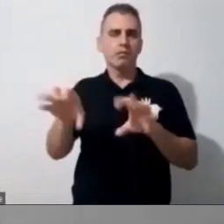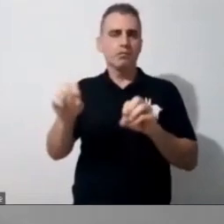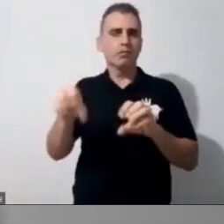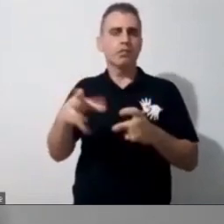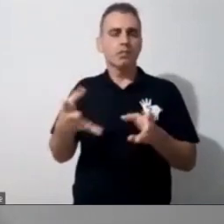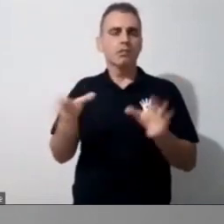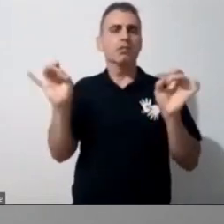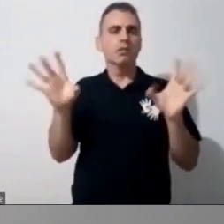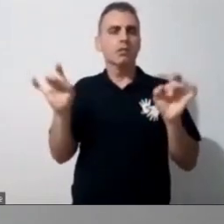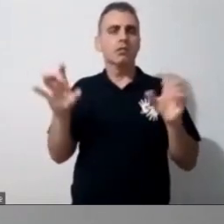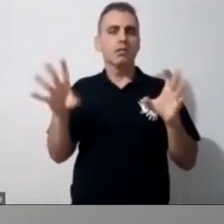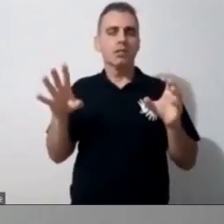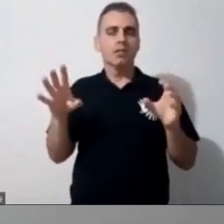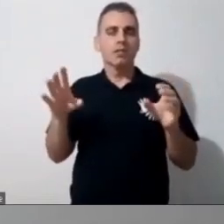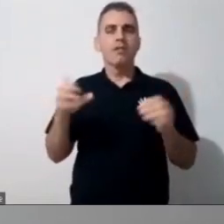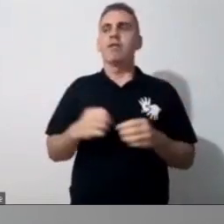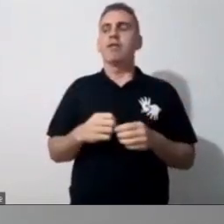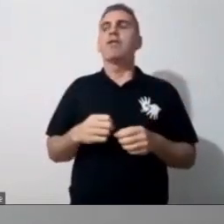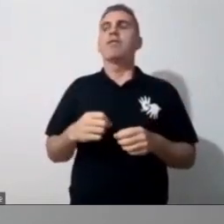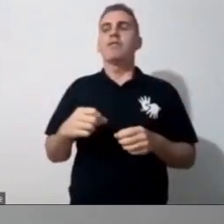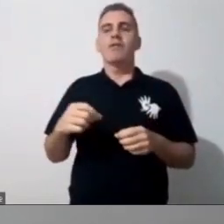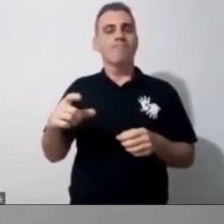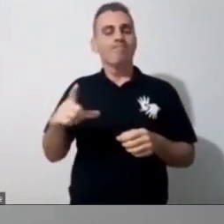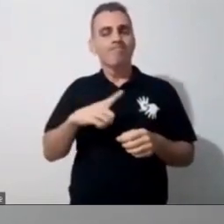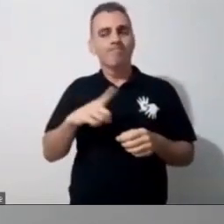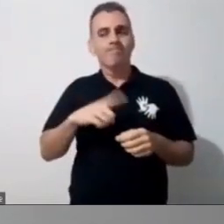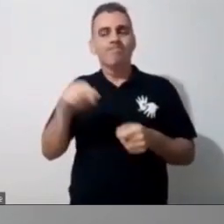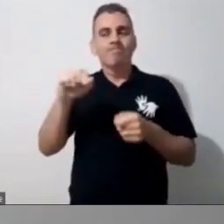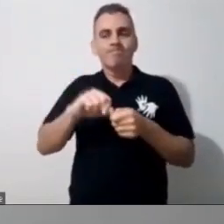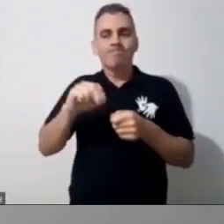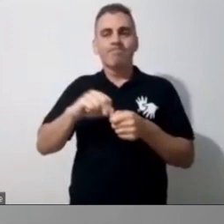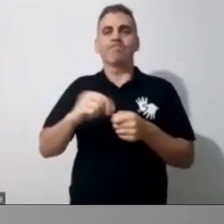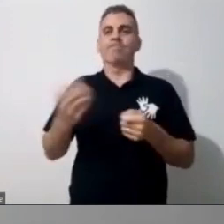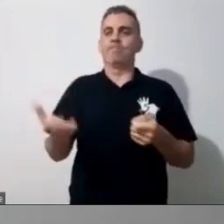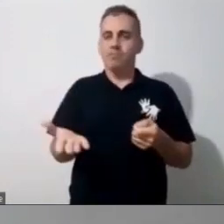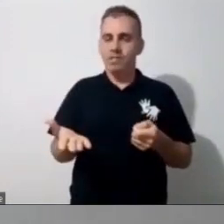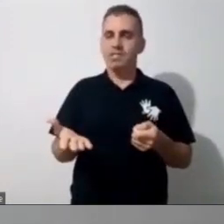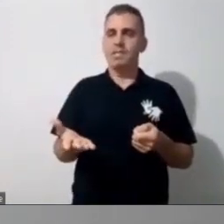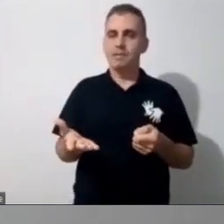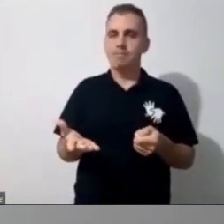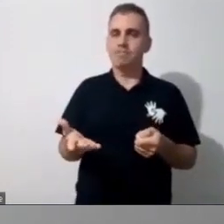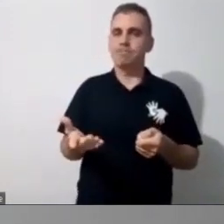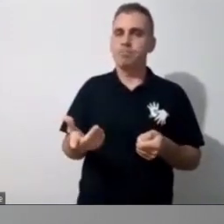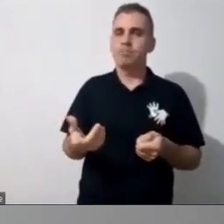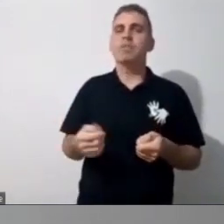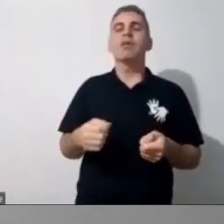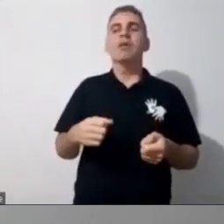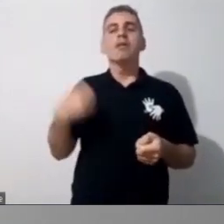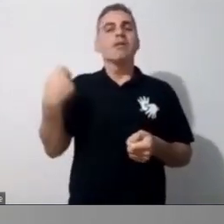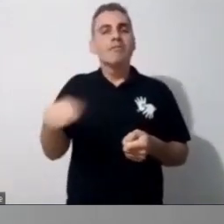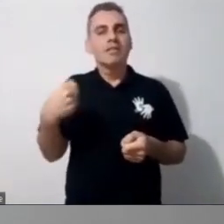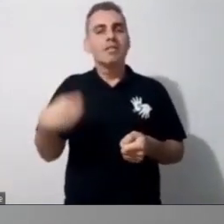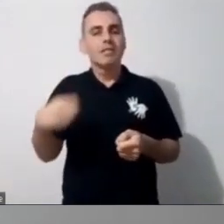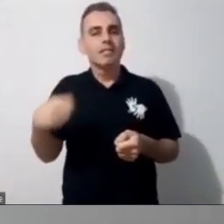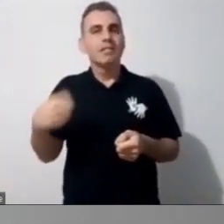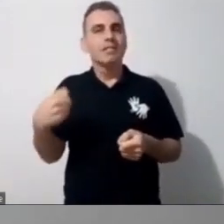move montanhas, né, gurias, a gente faz chover às vezes onde não tem água, eu